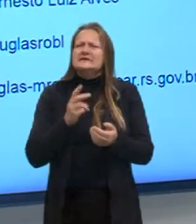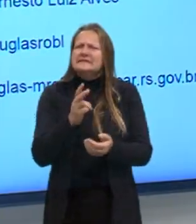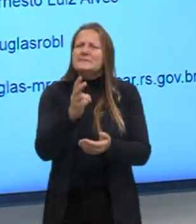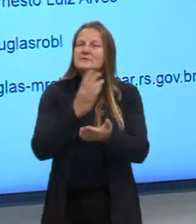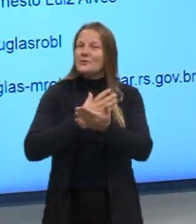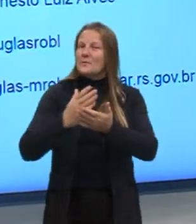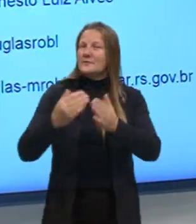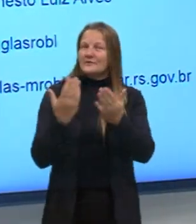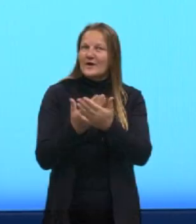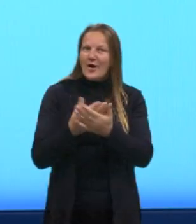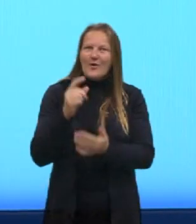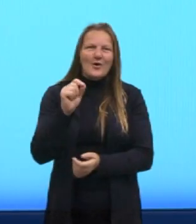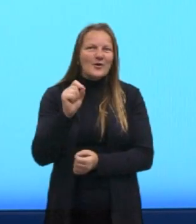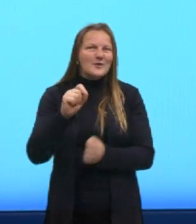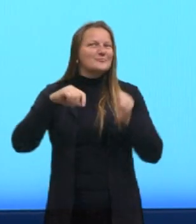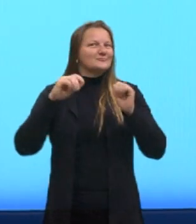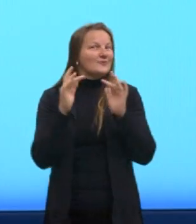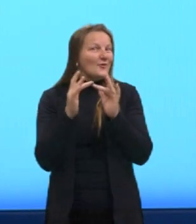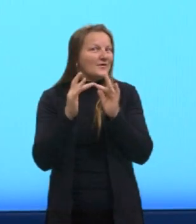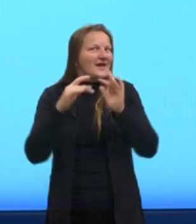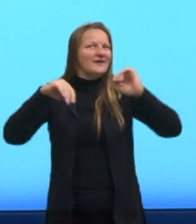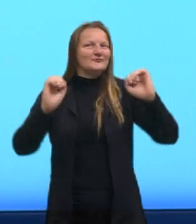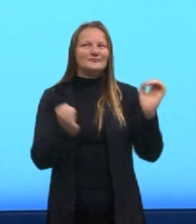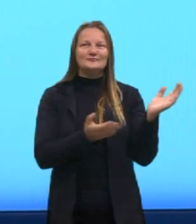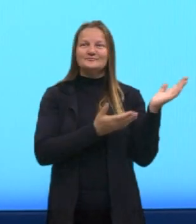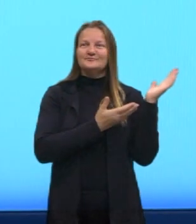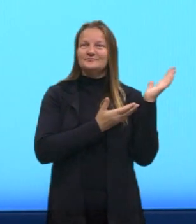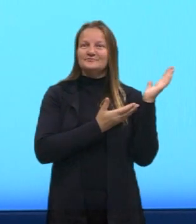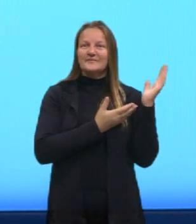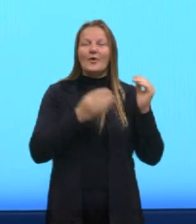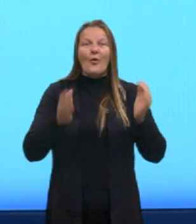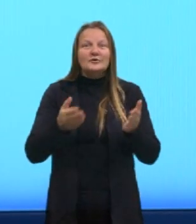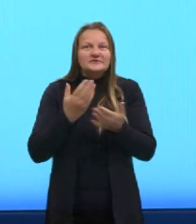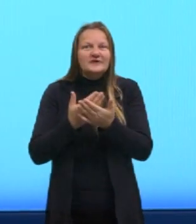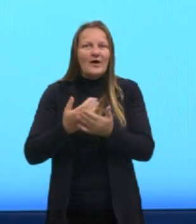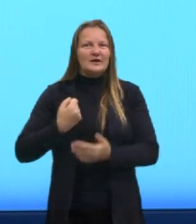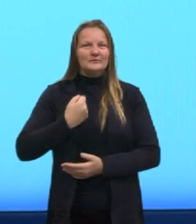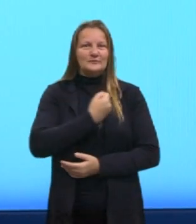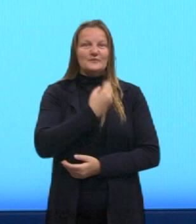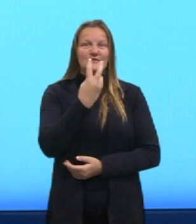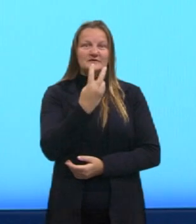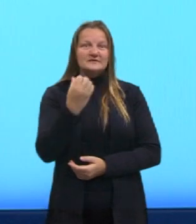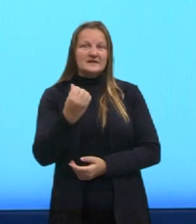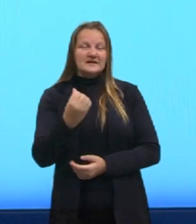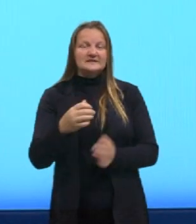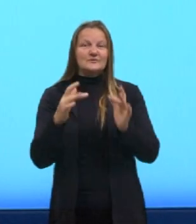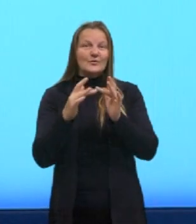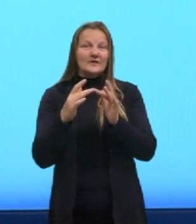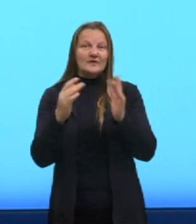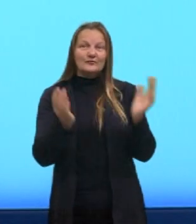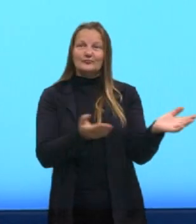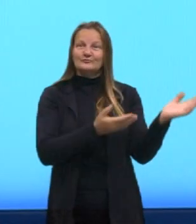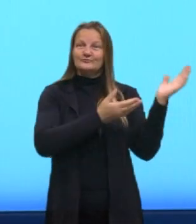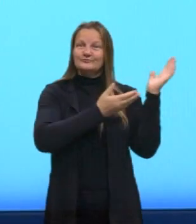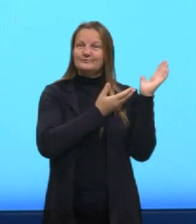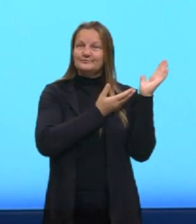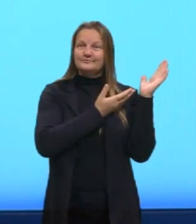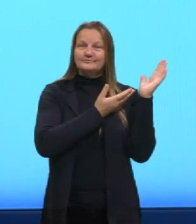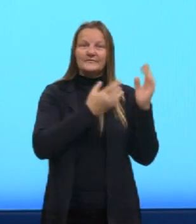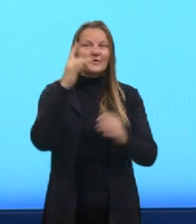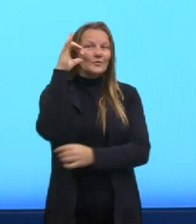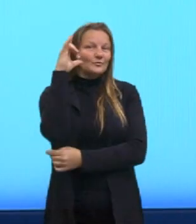aula, tu já sabe, nós já estamos na nossa aula 26 e ali já estão os meus contatos. O Instagram,